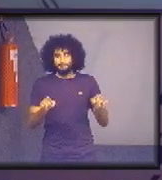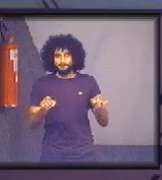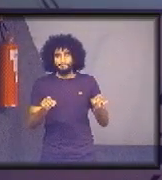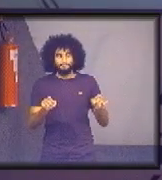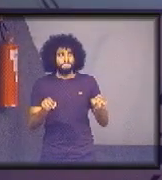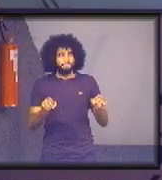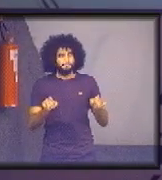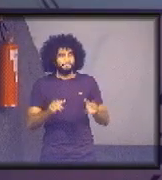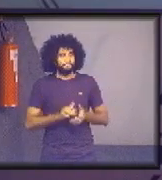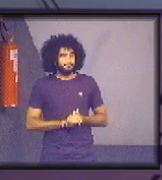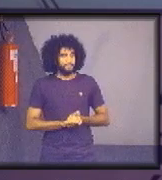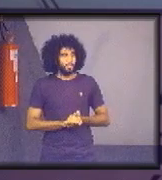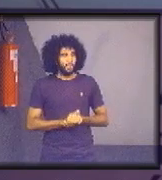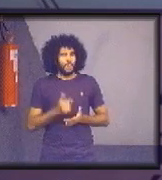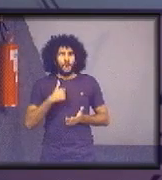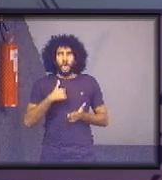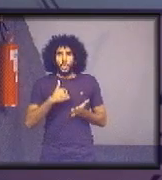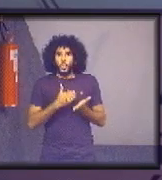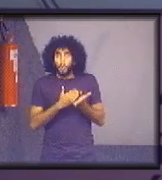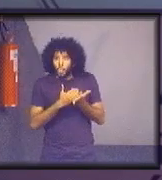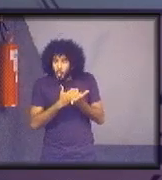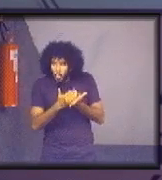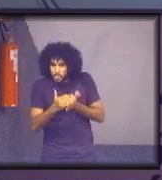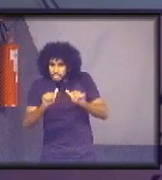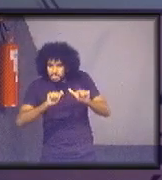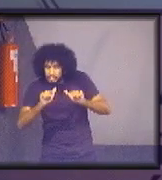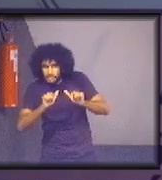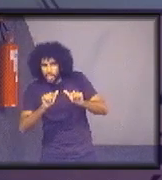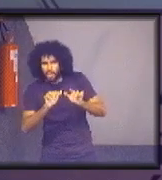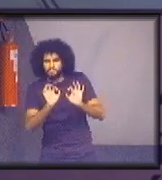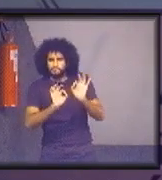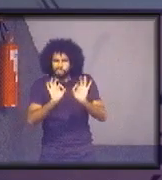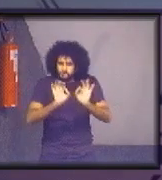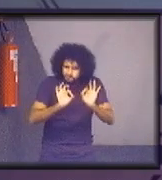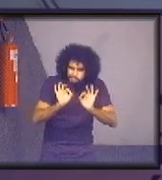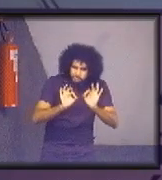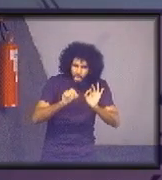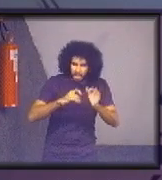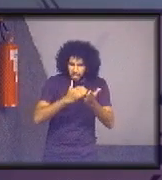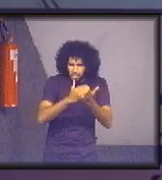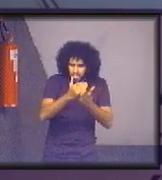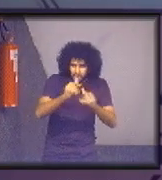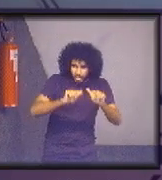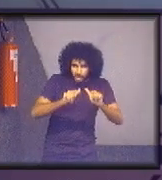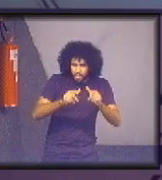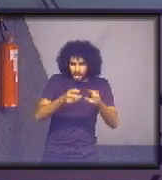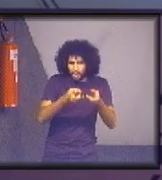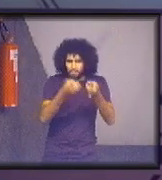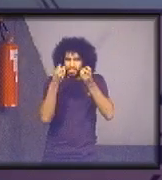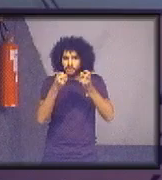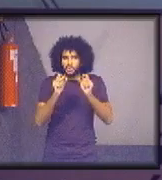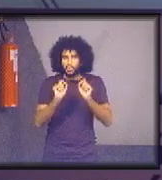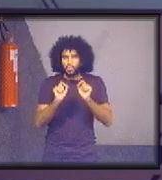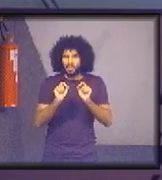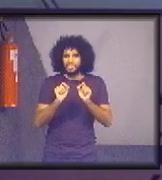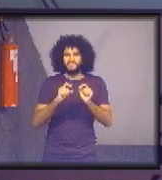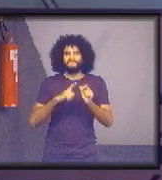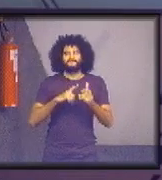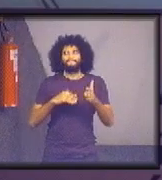ao começar a trabalhar, ao começar a planejar, ao começar a desenvolver o trabalho, a gente começa a perceber obstáculos.